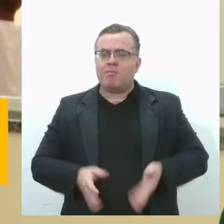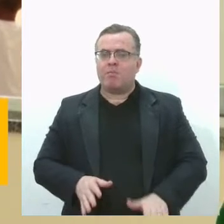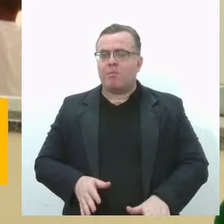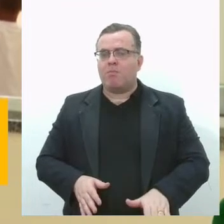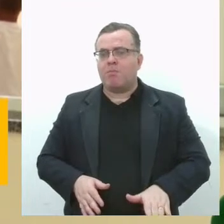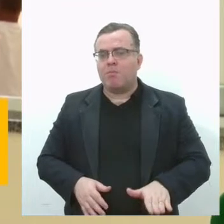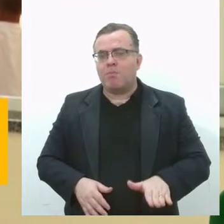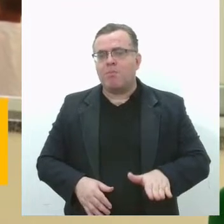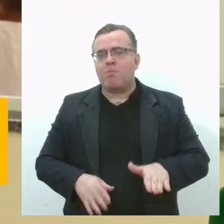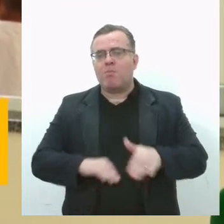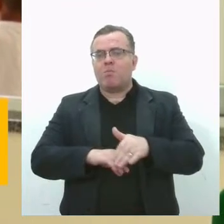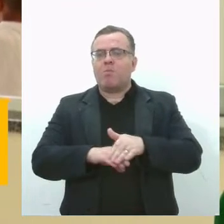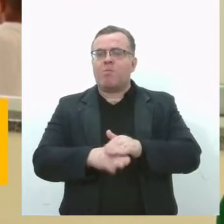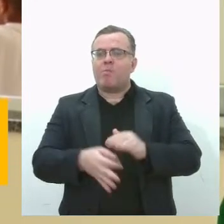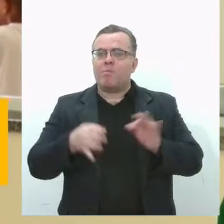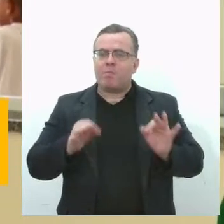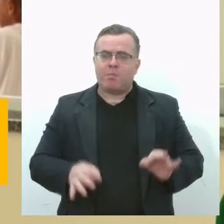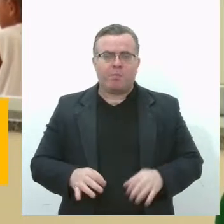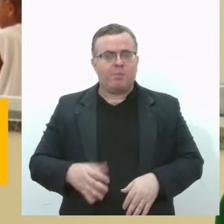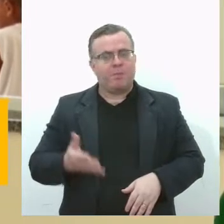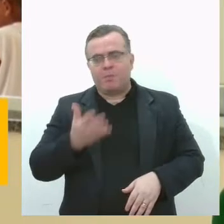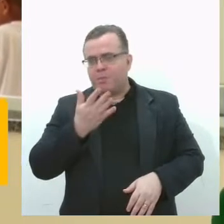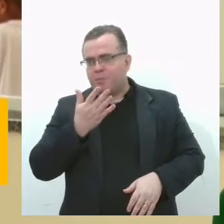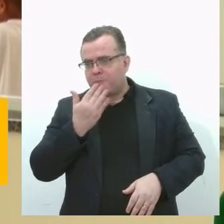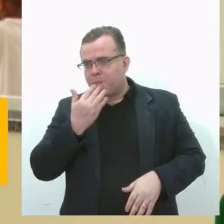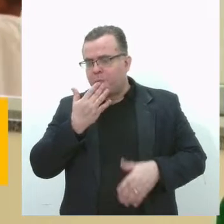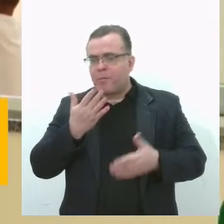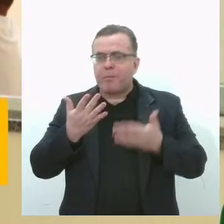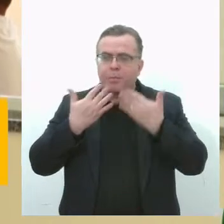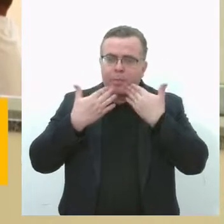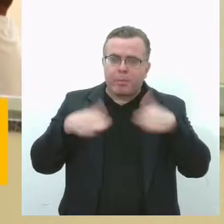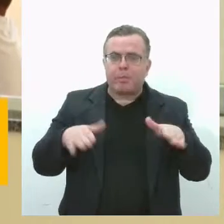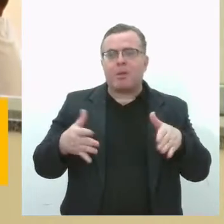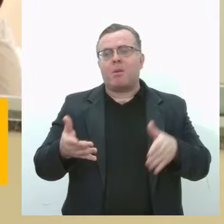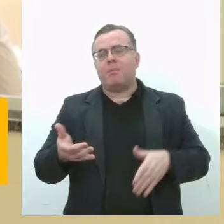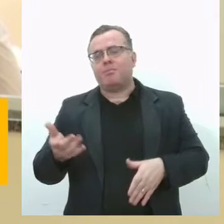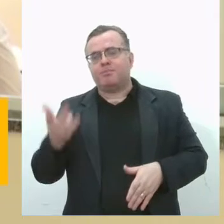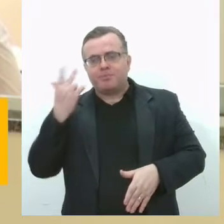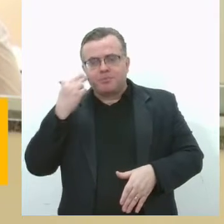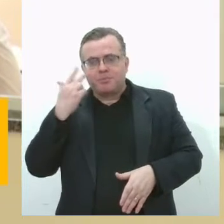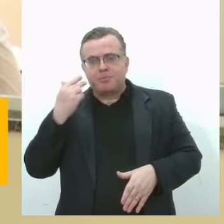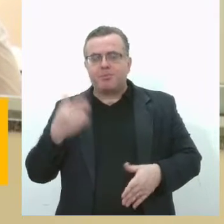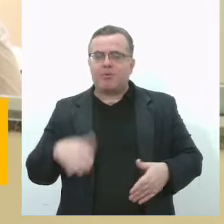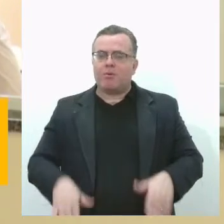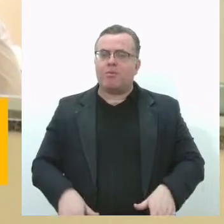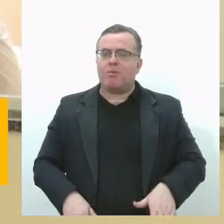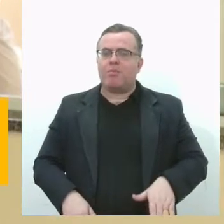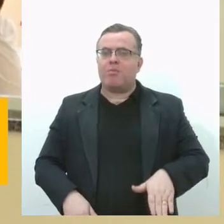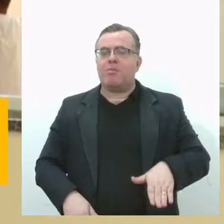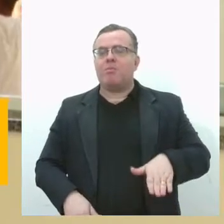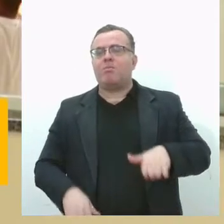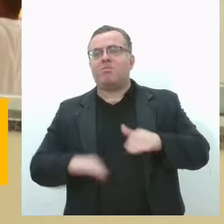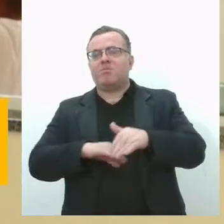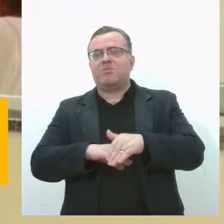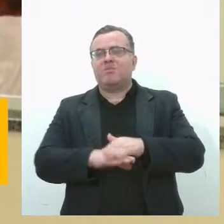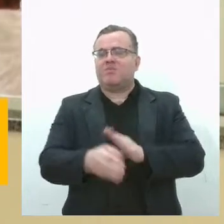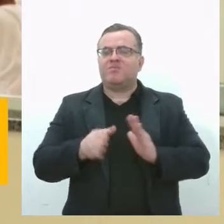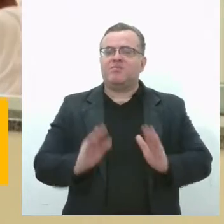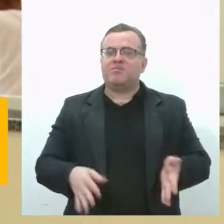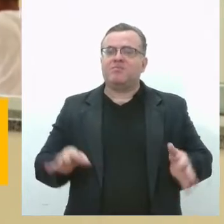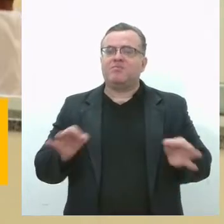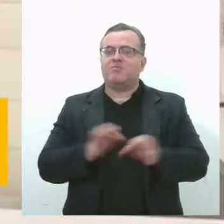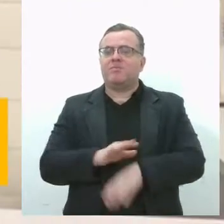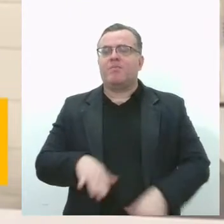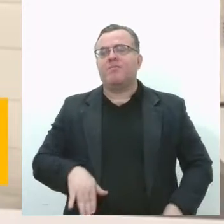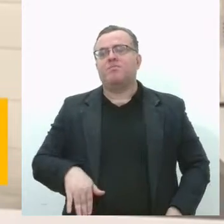pequeno, nós oferecemos alimentos bons, saudáveis, e começamos de pequeno a adquirir bons hábitos, esses hábitos são levados por